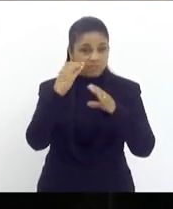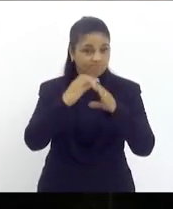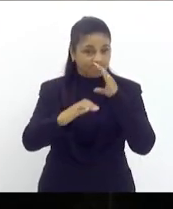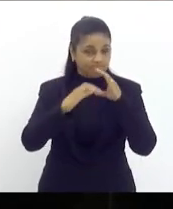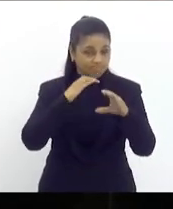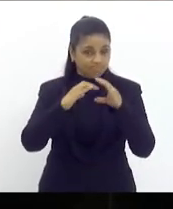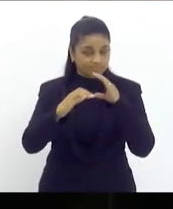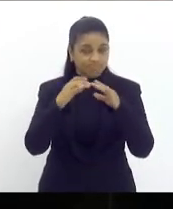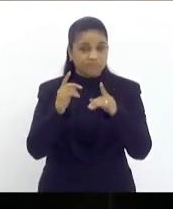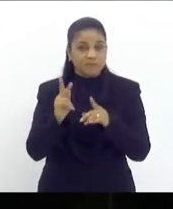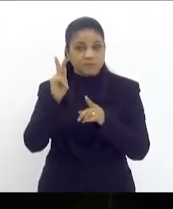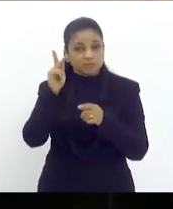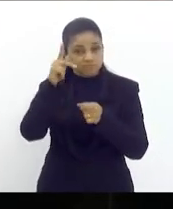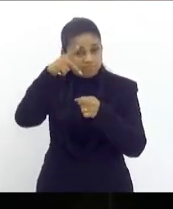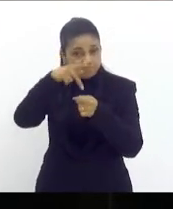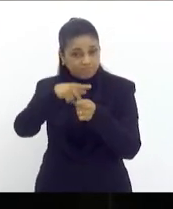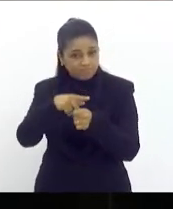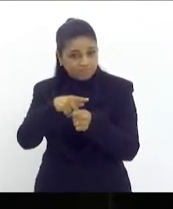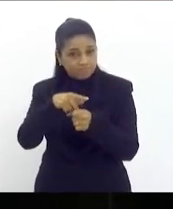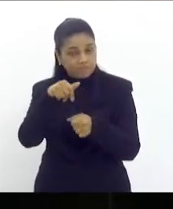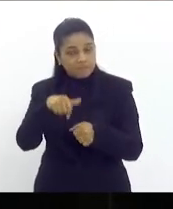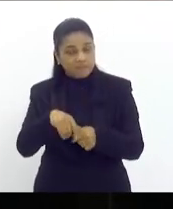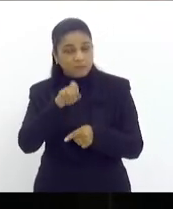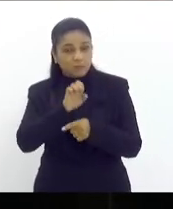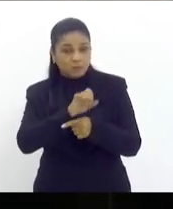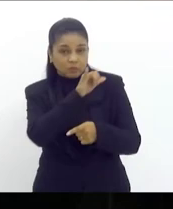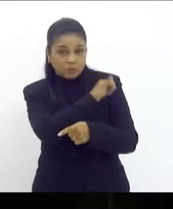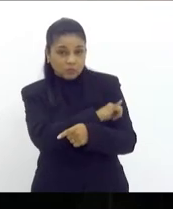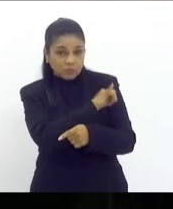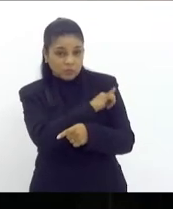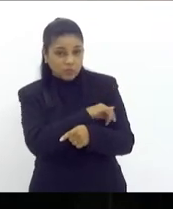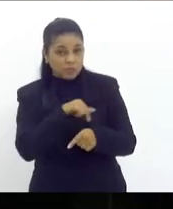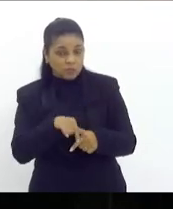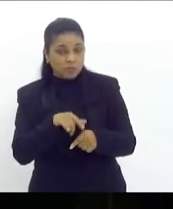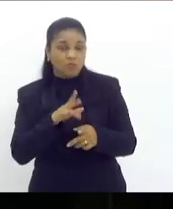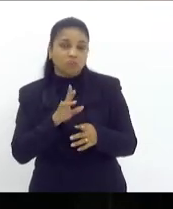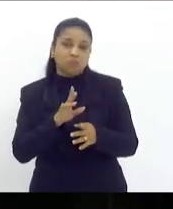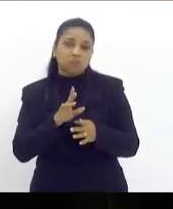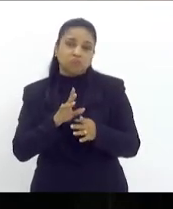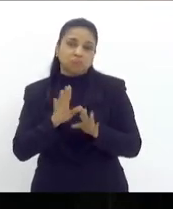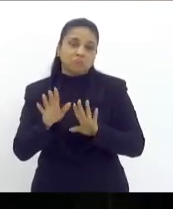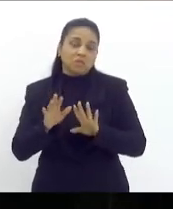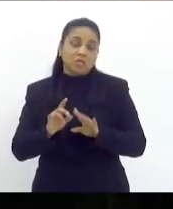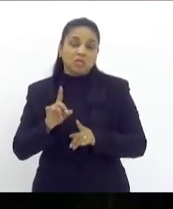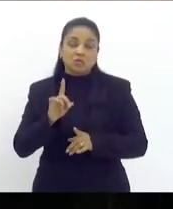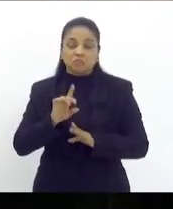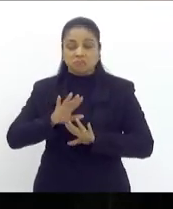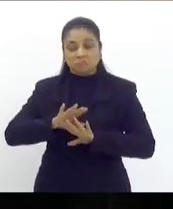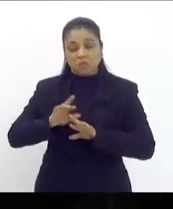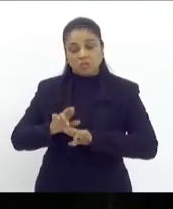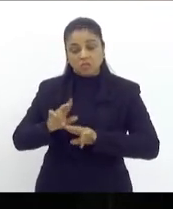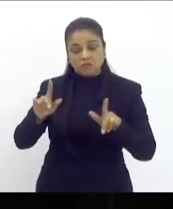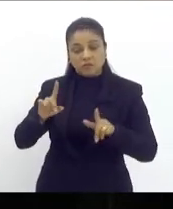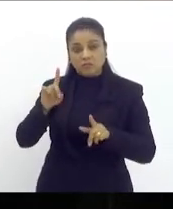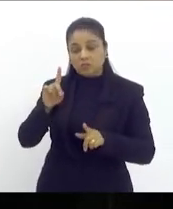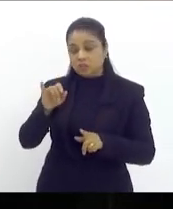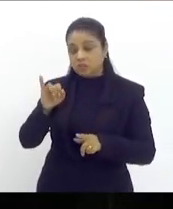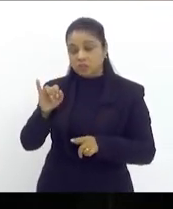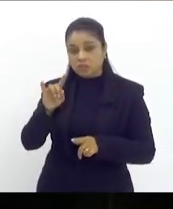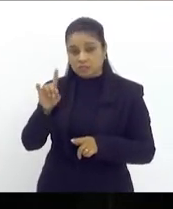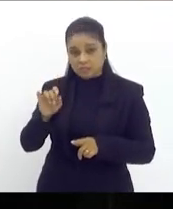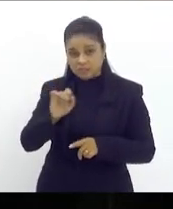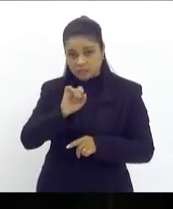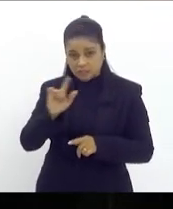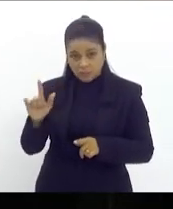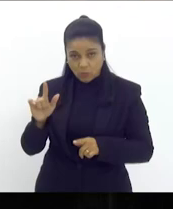combustíveis aqui no Rio de Janeiro com exceção de diesel e que haver querosene de avisação que já